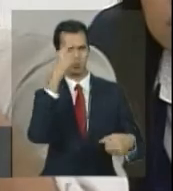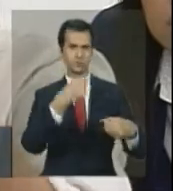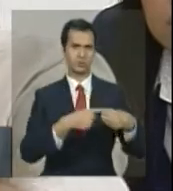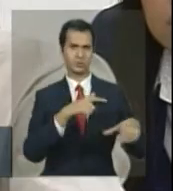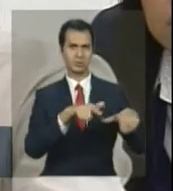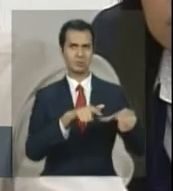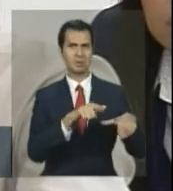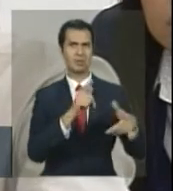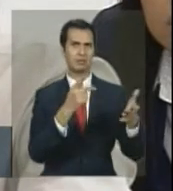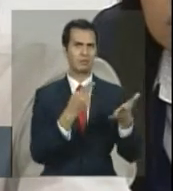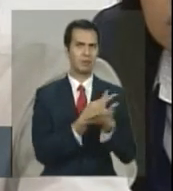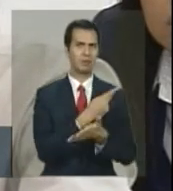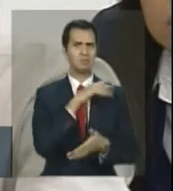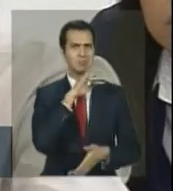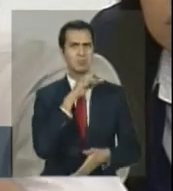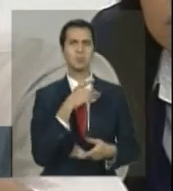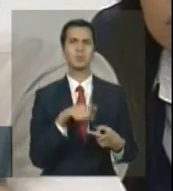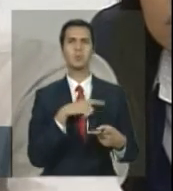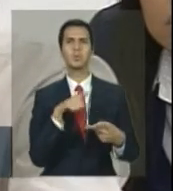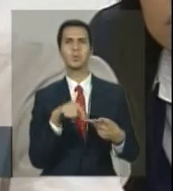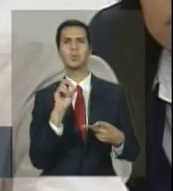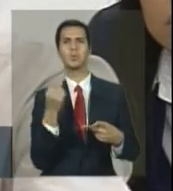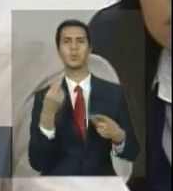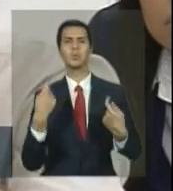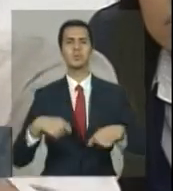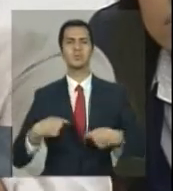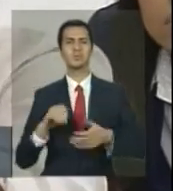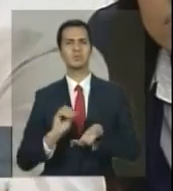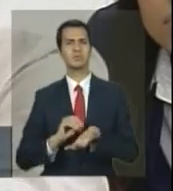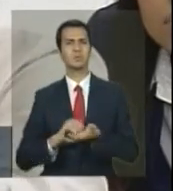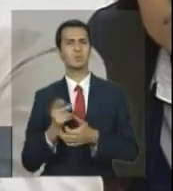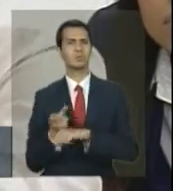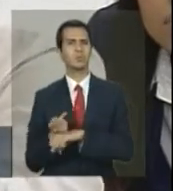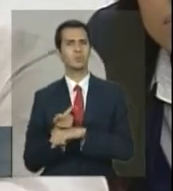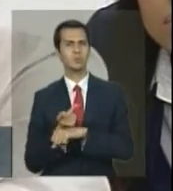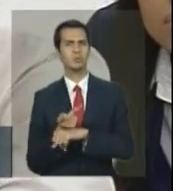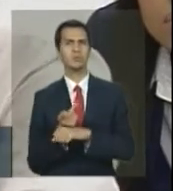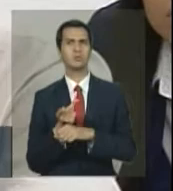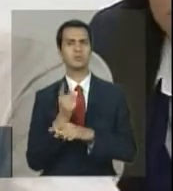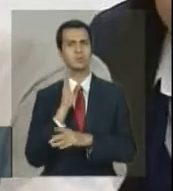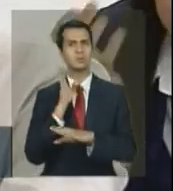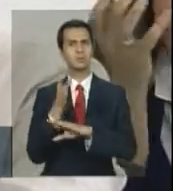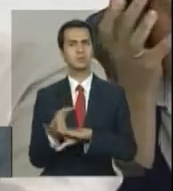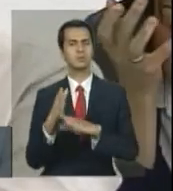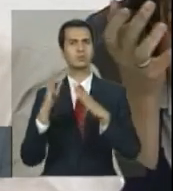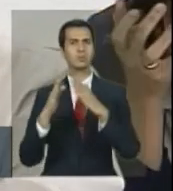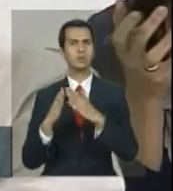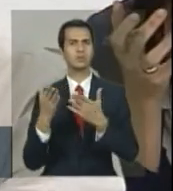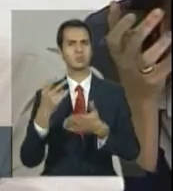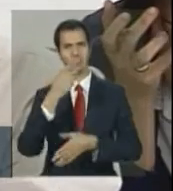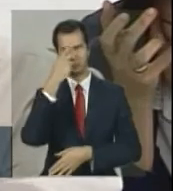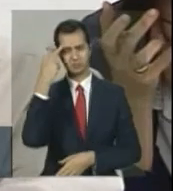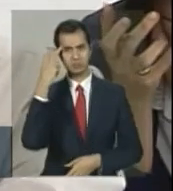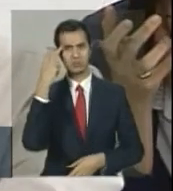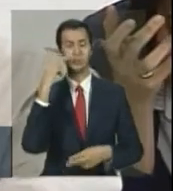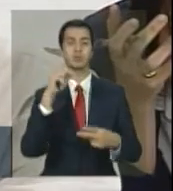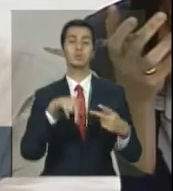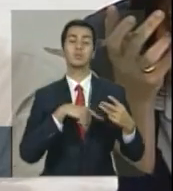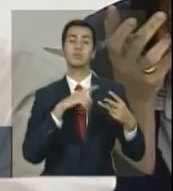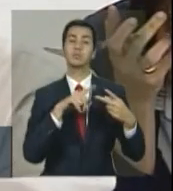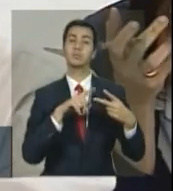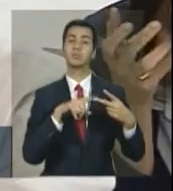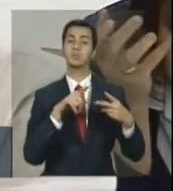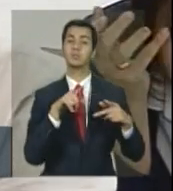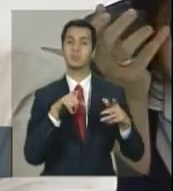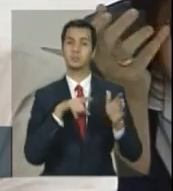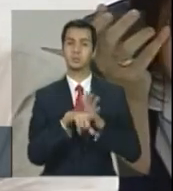era a questão mesmo de fazer uma busca ativa e localizar as pessoas dentro de casa, inclusive. E a segunda questão, ministra, a